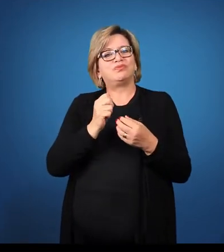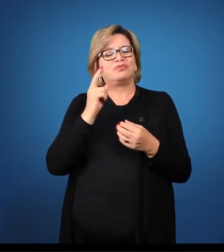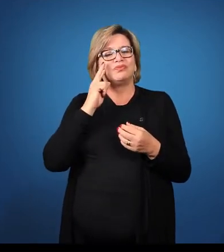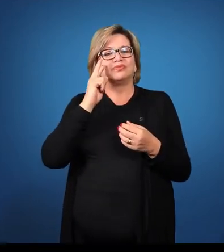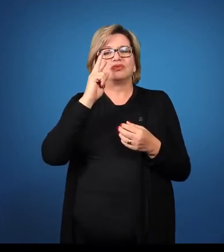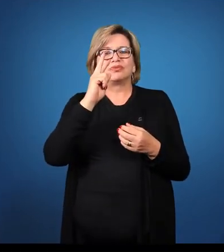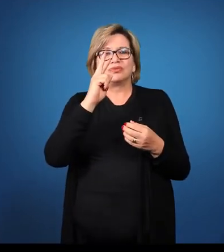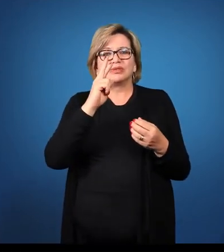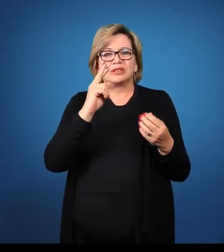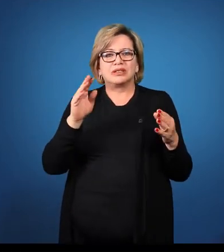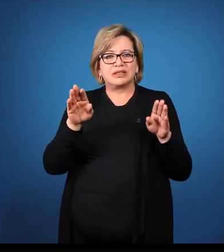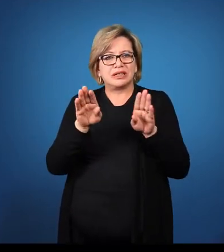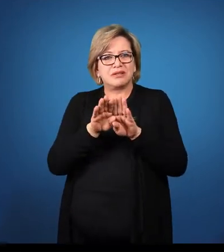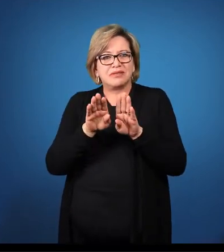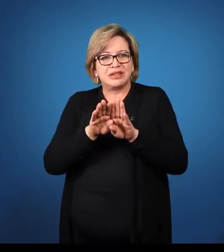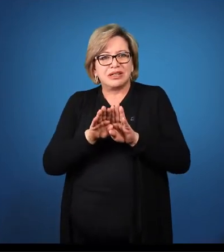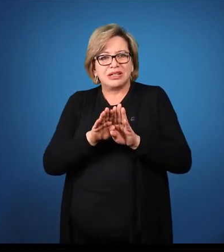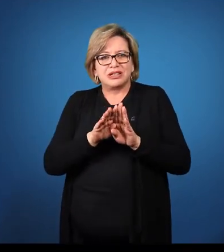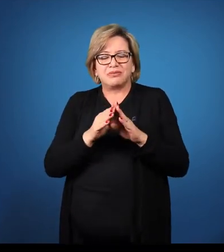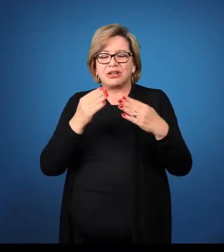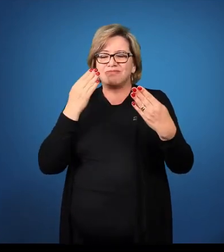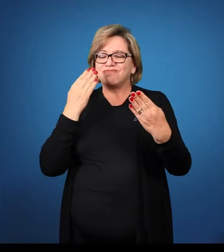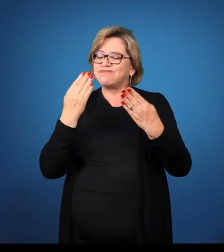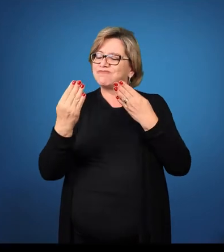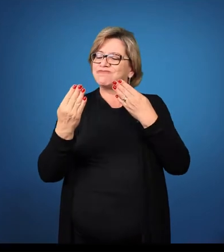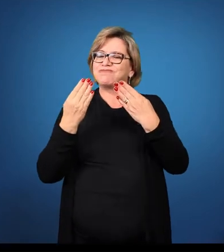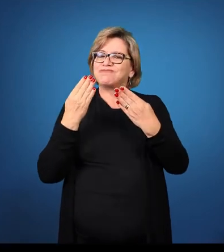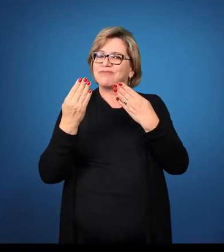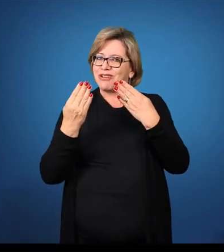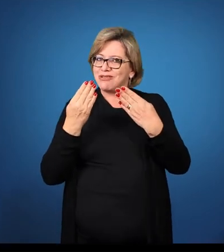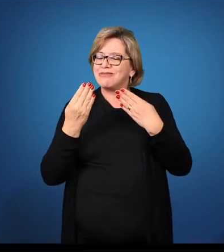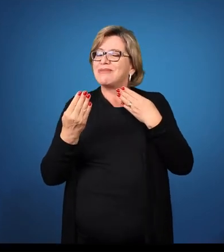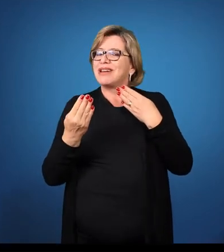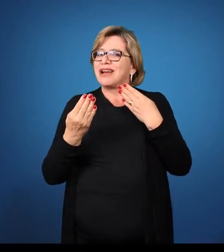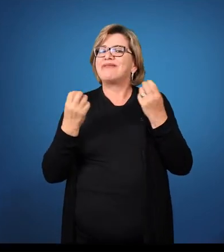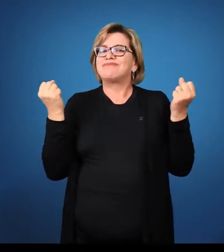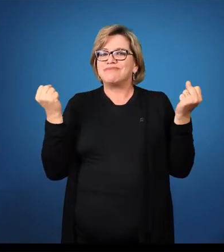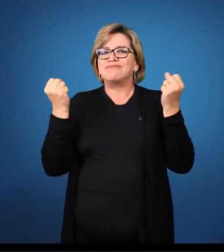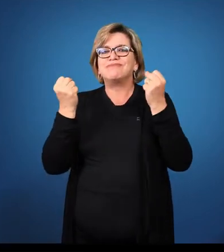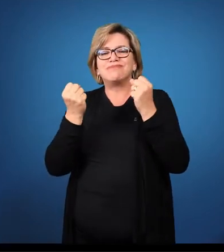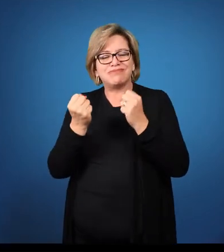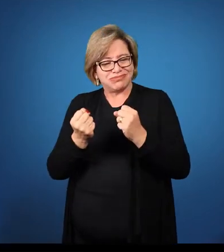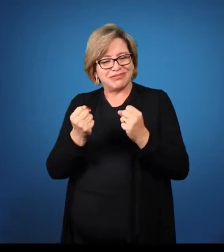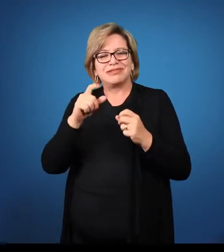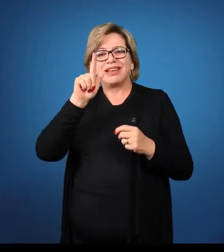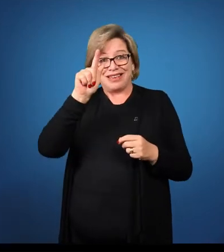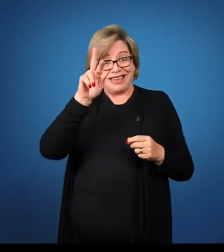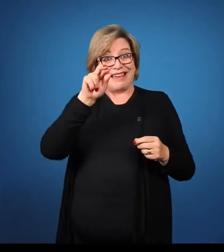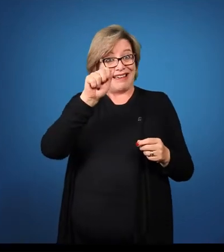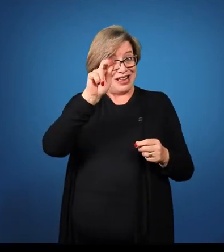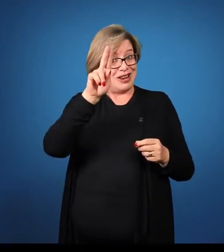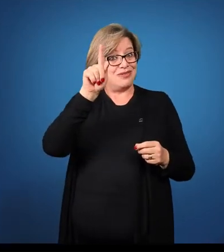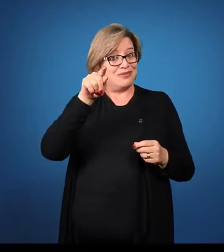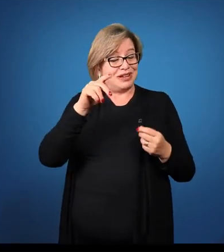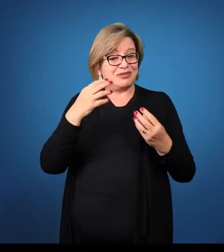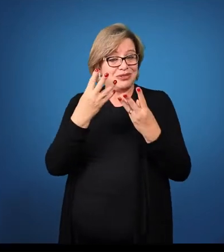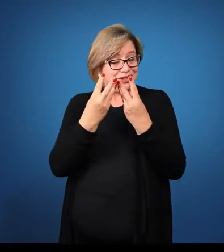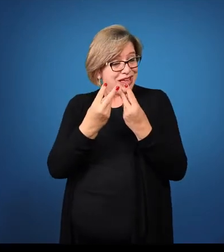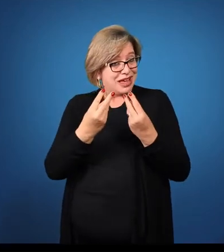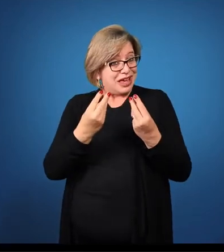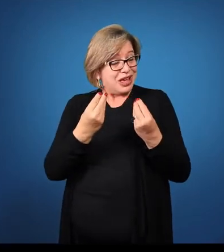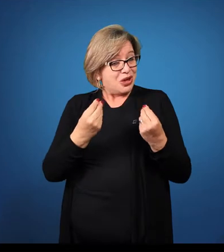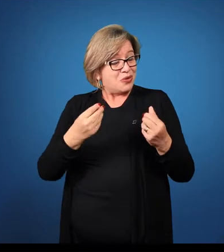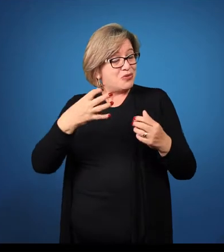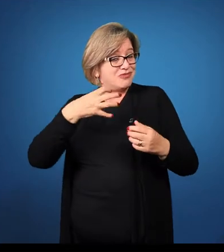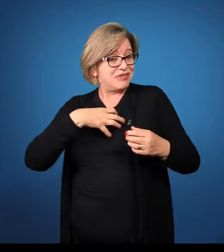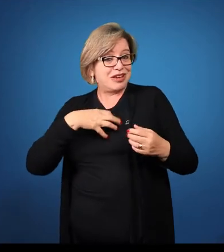Aí você ainda pode ter o grau comparativo. Quando se compara essa qualidade do